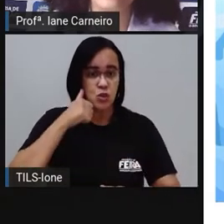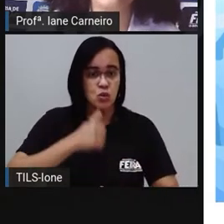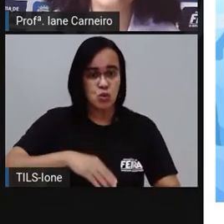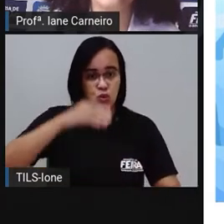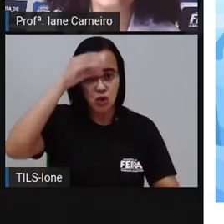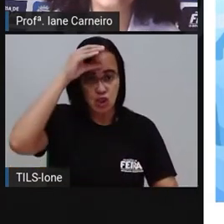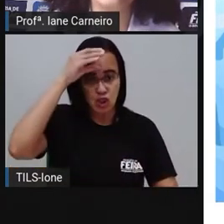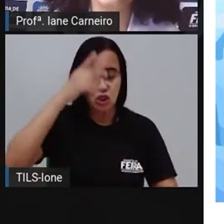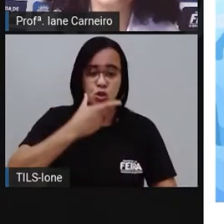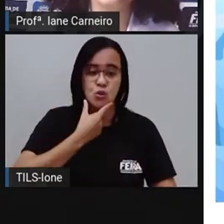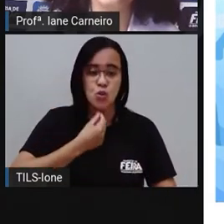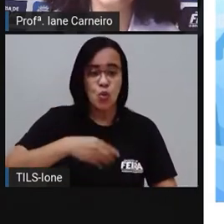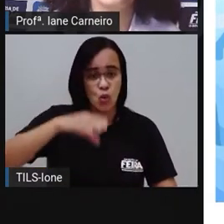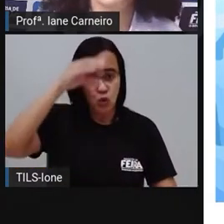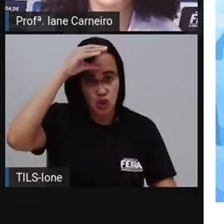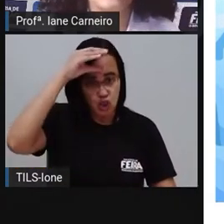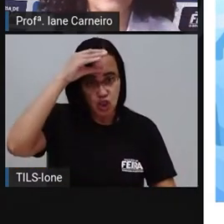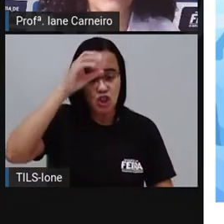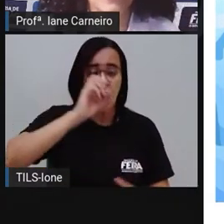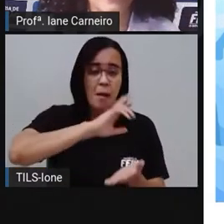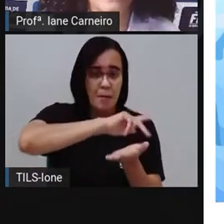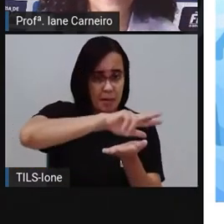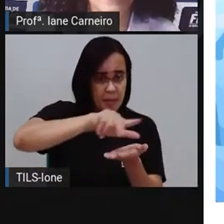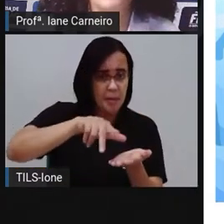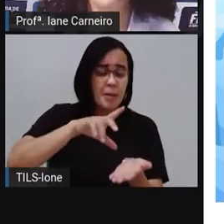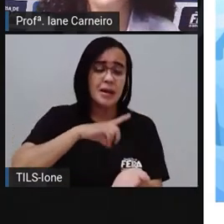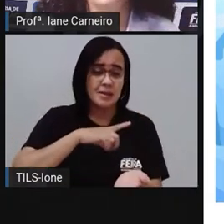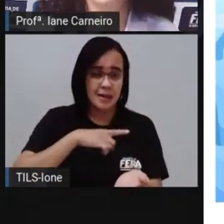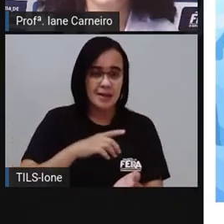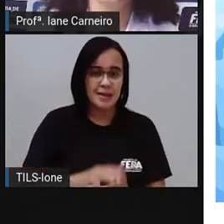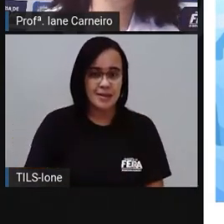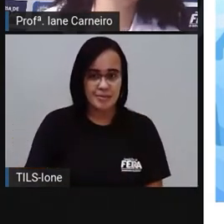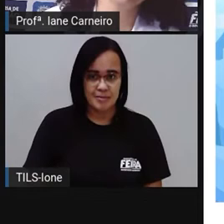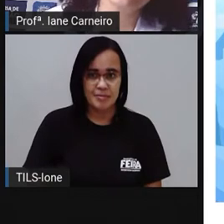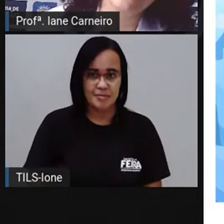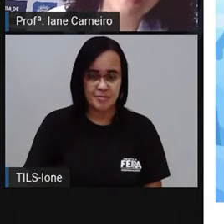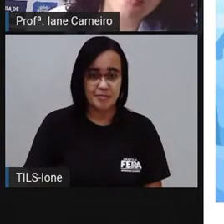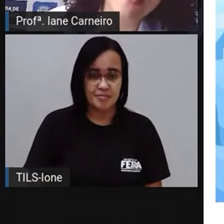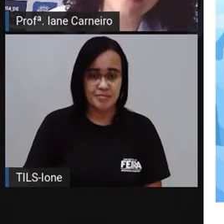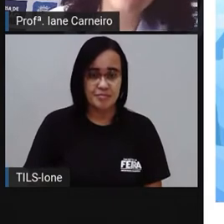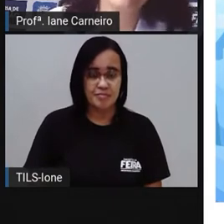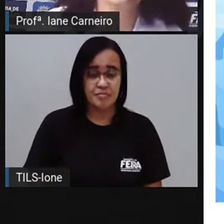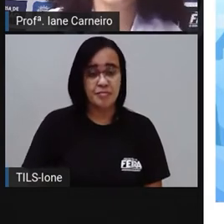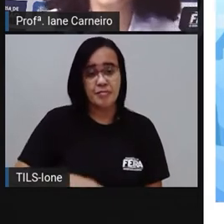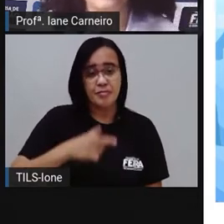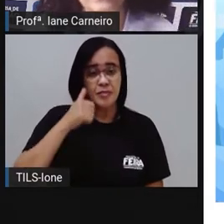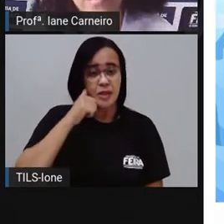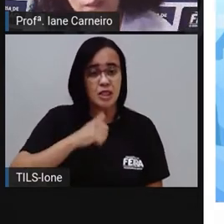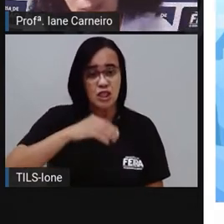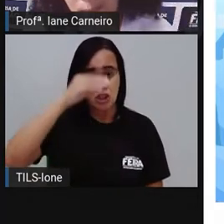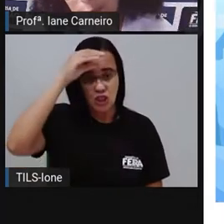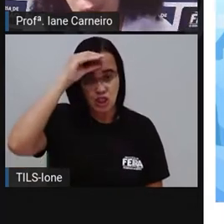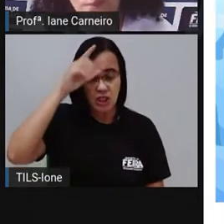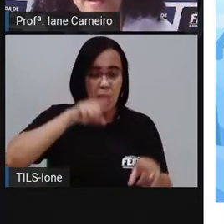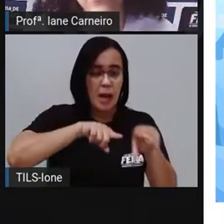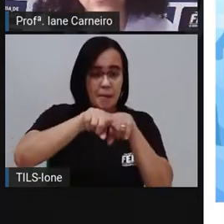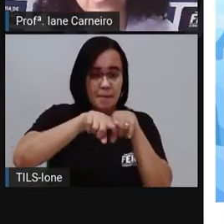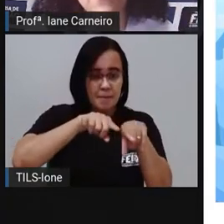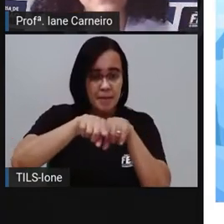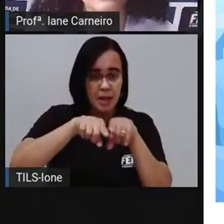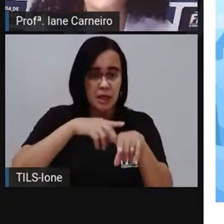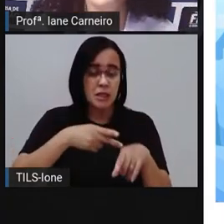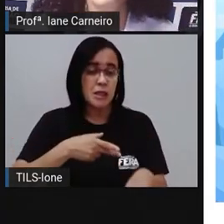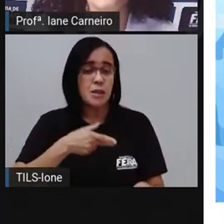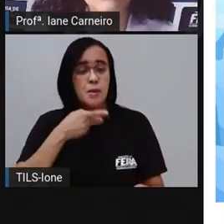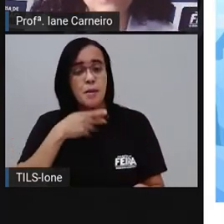quem são os nossos tios? São nossa tia, né? É irmã ou do nosso pai ou do nosso pai ou da